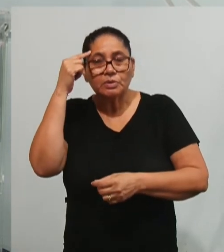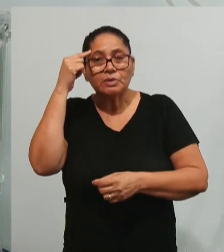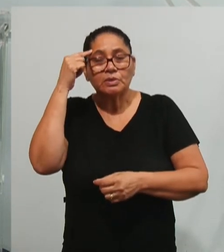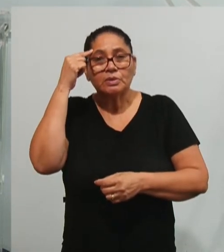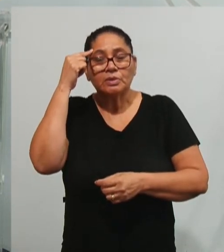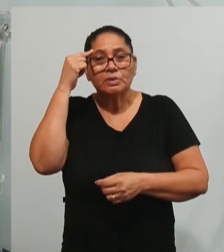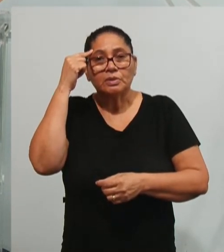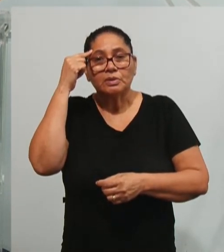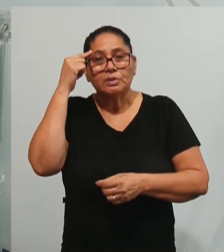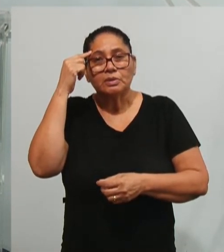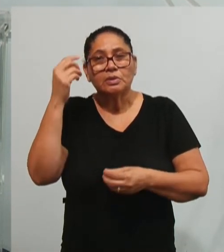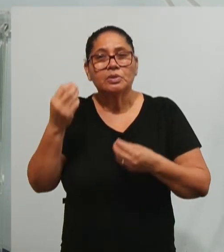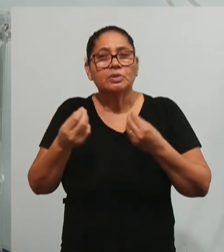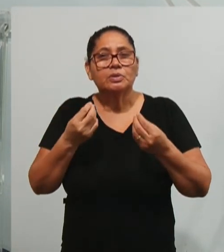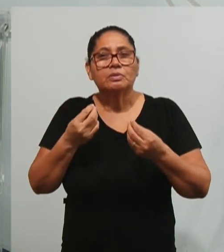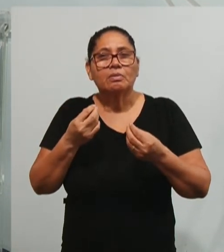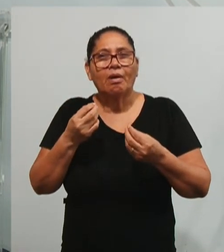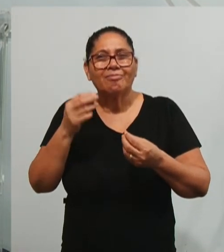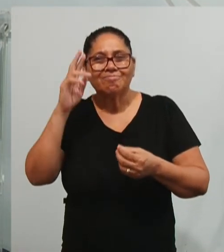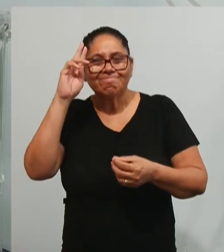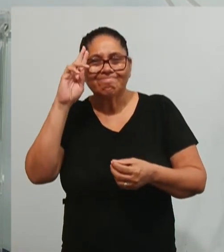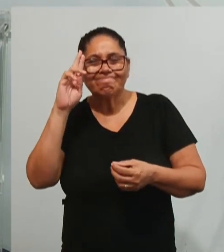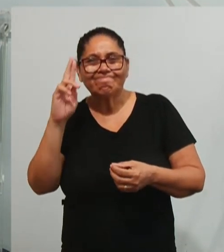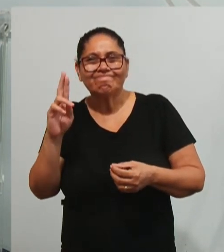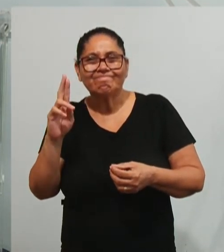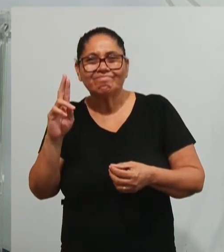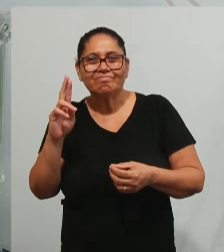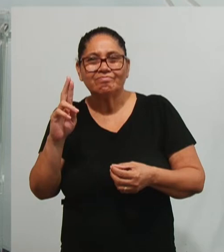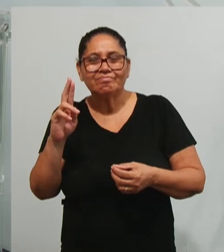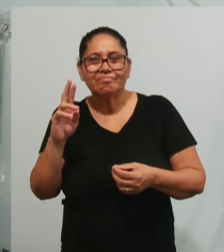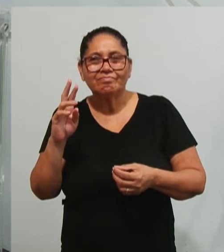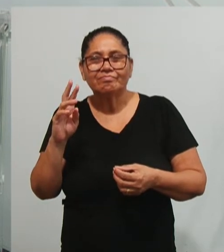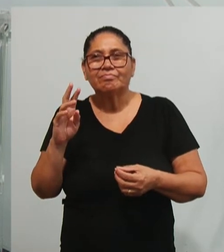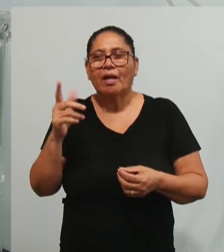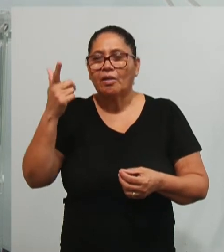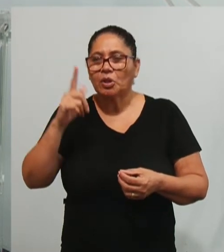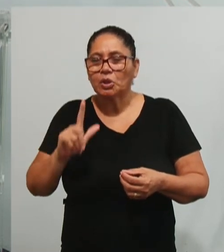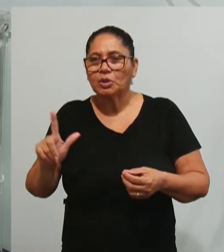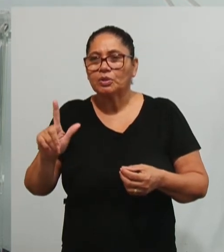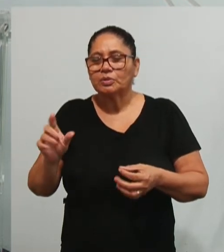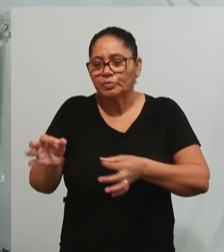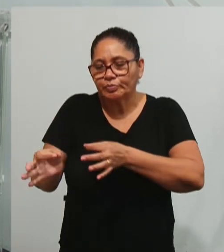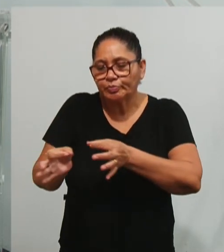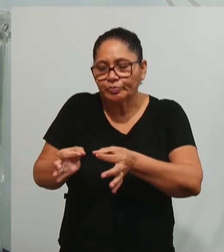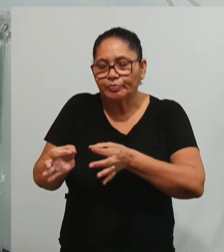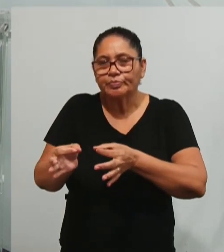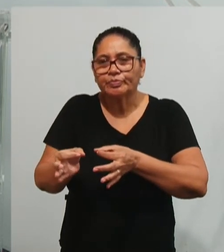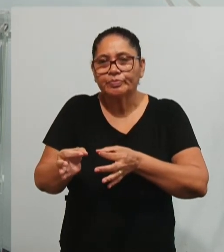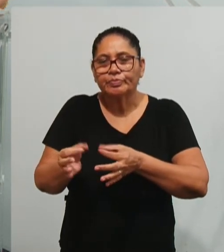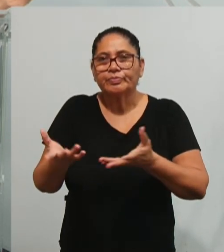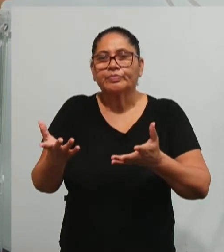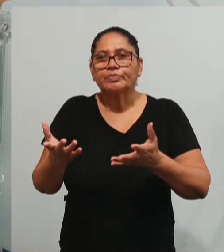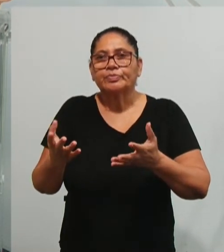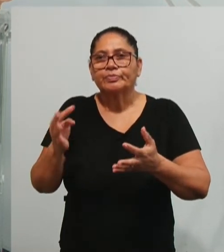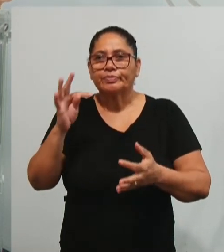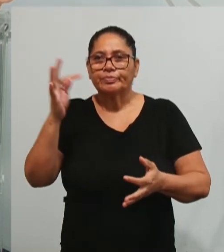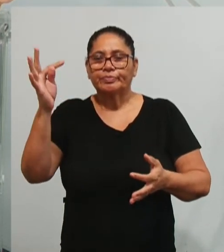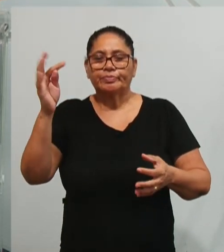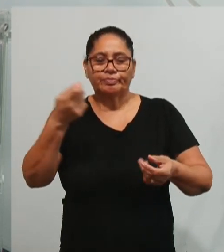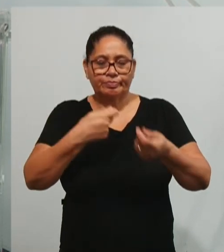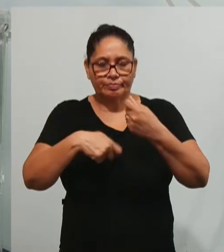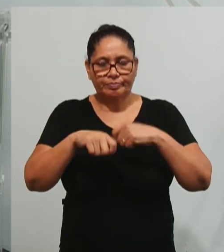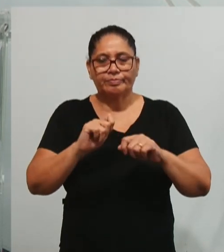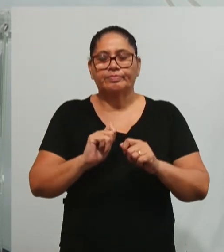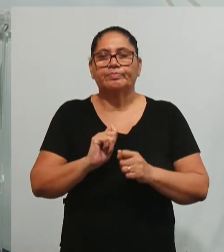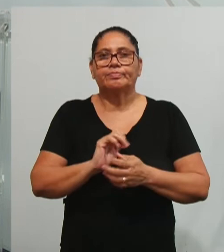fazer uma análise racional dessa lógica, dessa organização, à luz de uma teoria da administração.